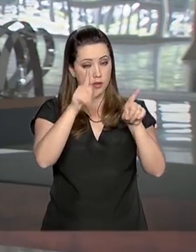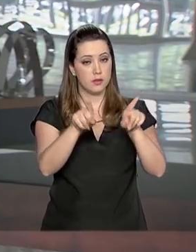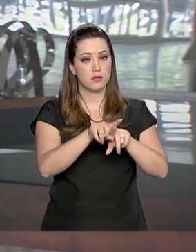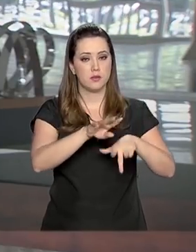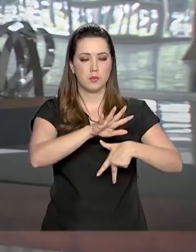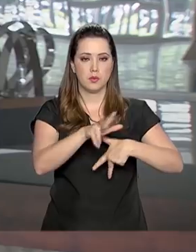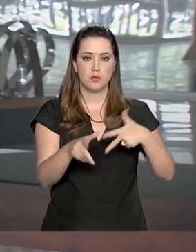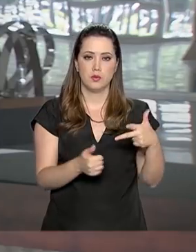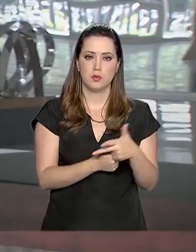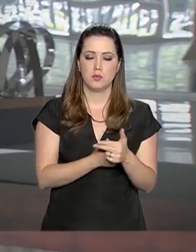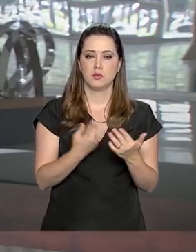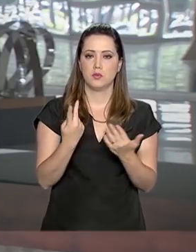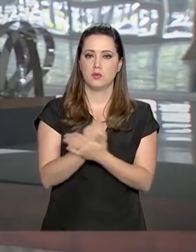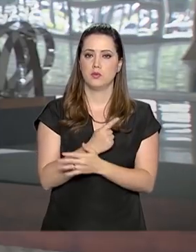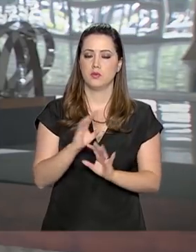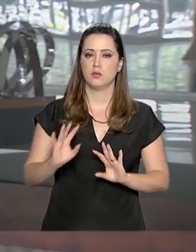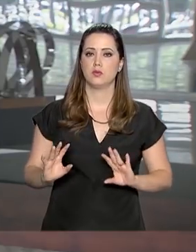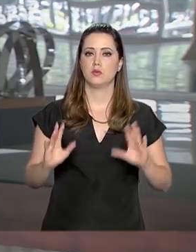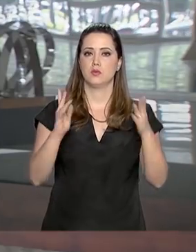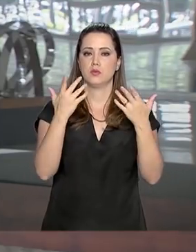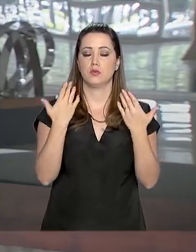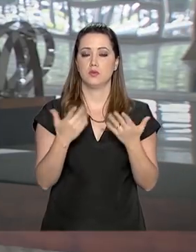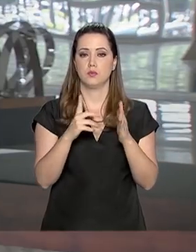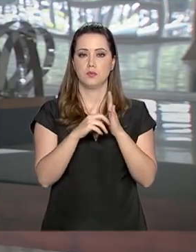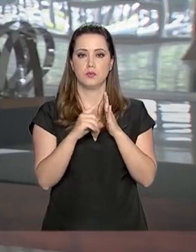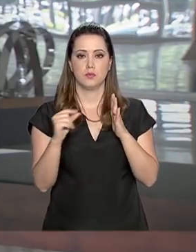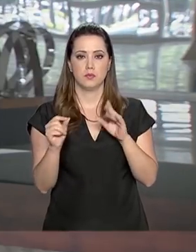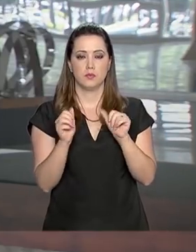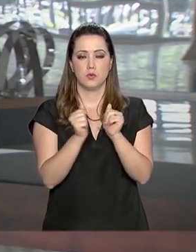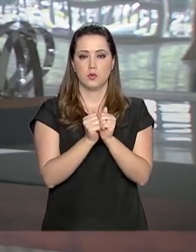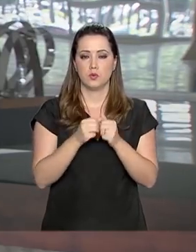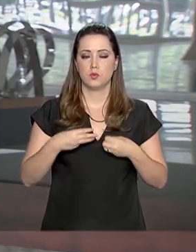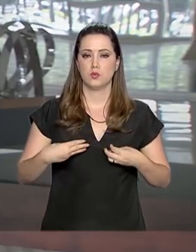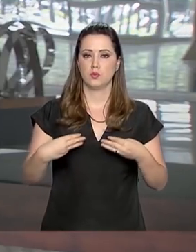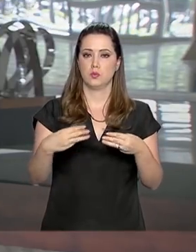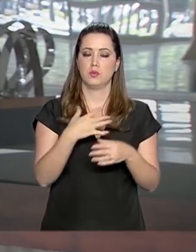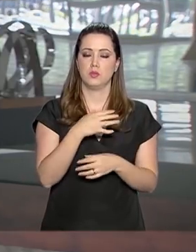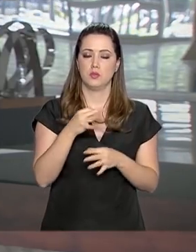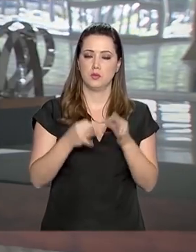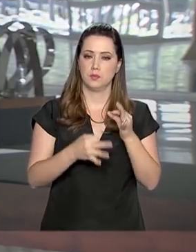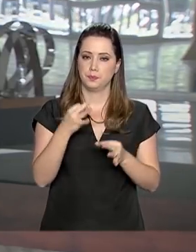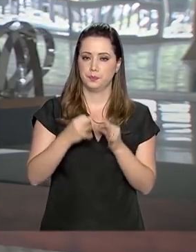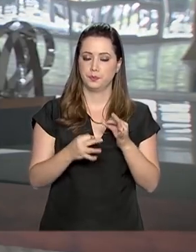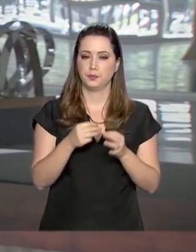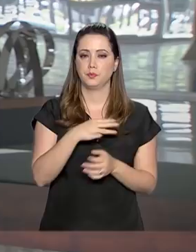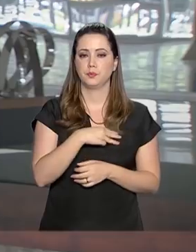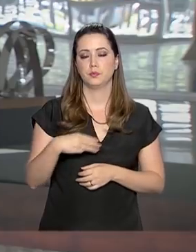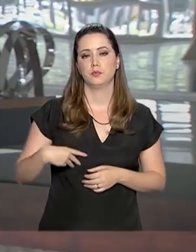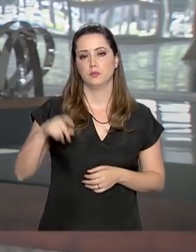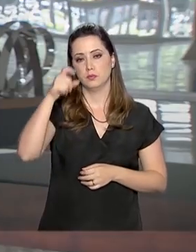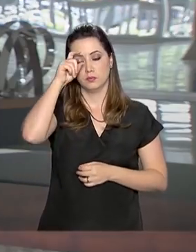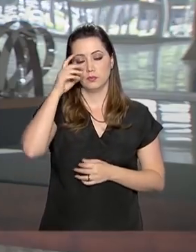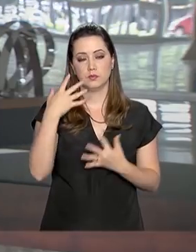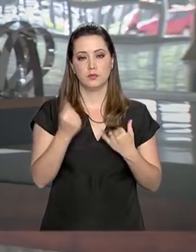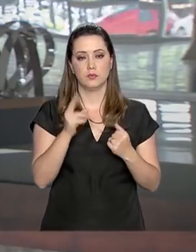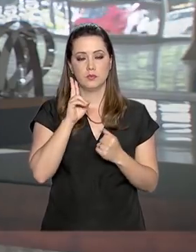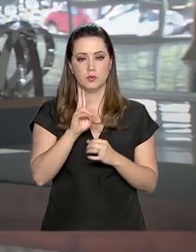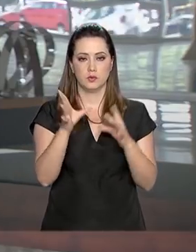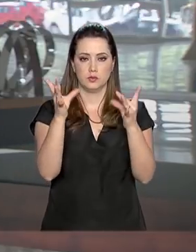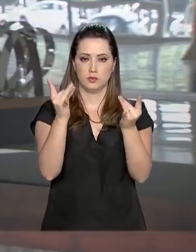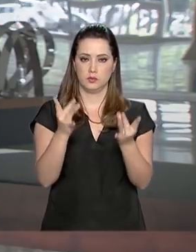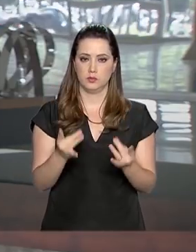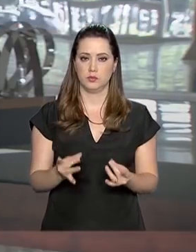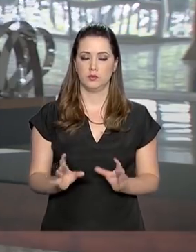cerimônia aqui no Palácio do Planalto, que contou com a presença do ministro da Justiça e Segurança Pública, Sérgio Moro. Vamos saber os